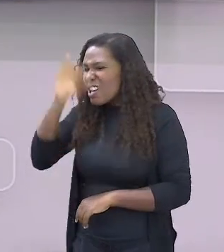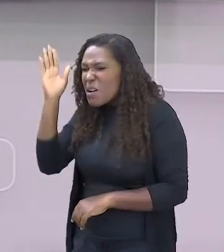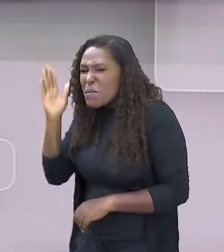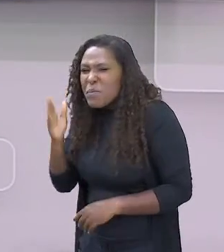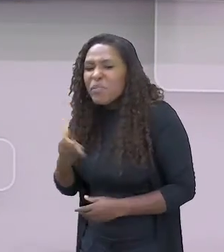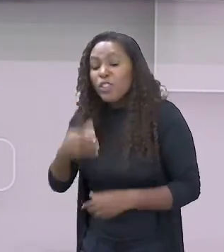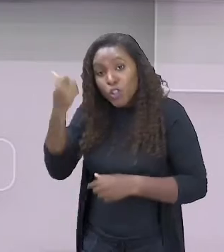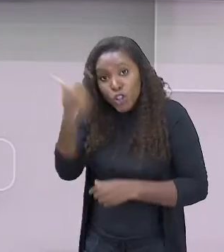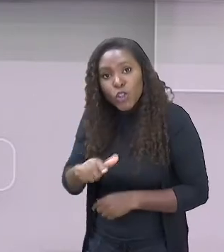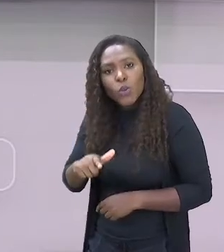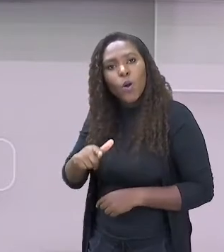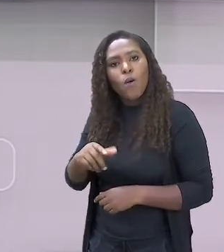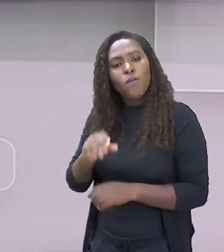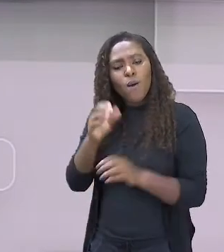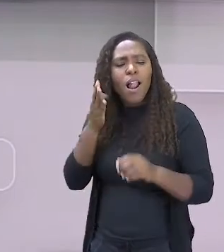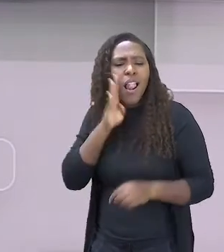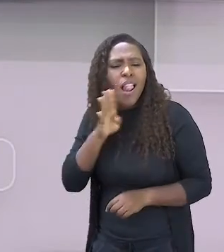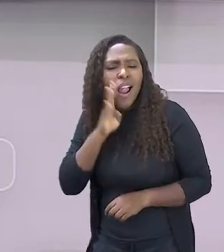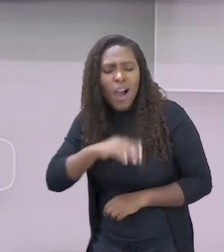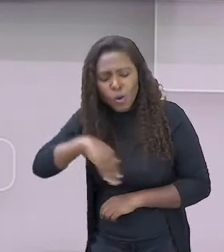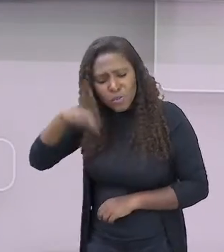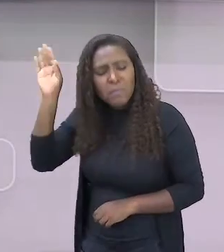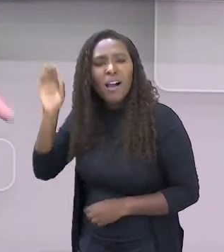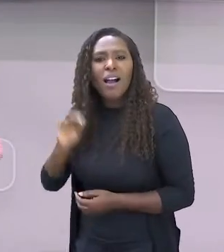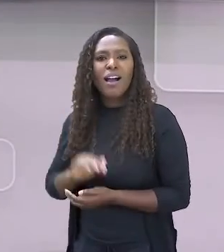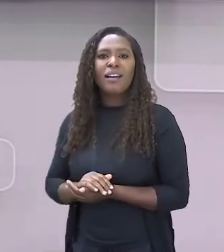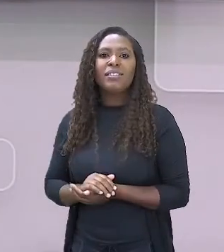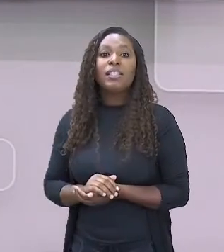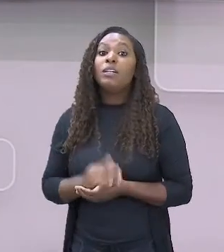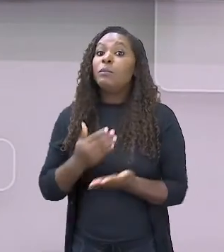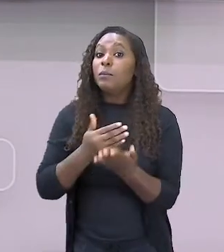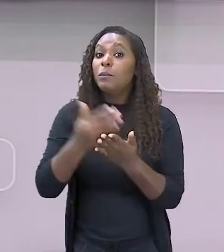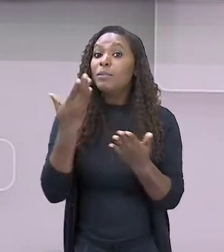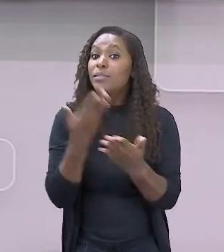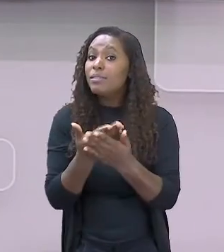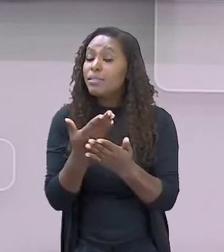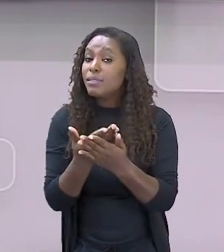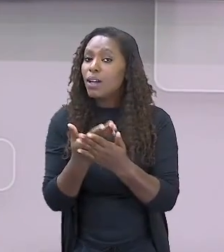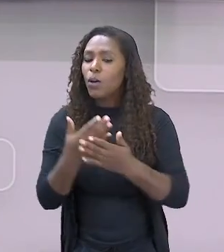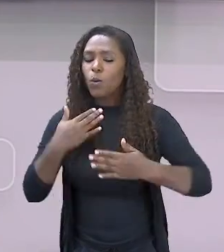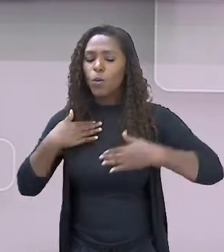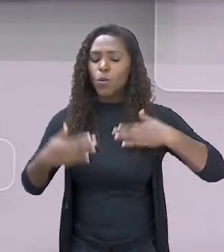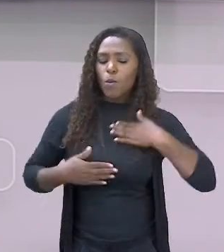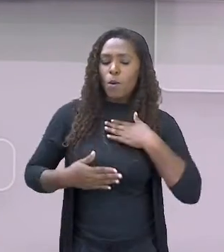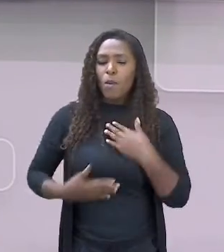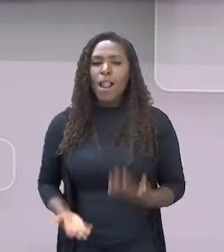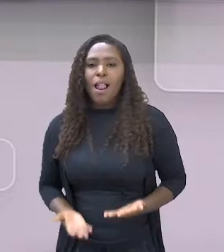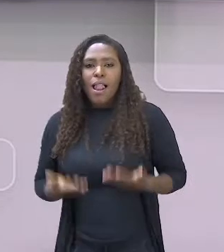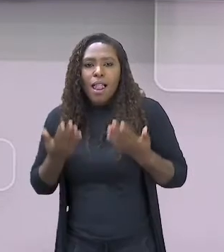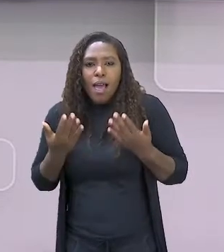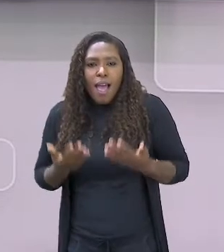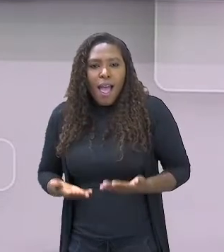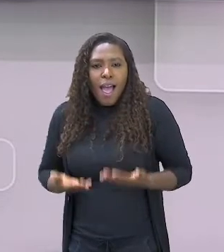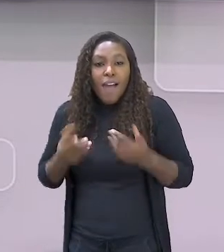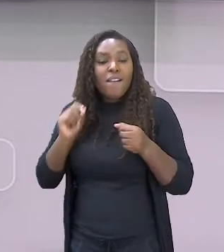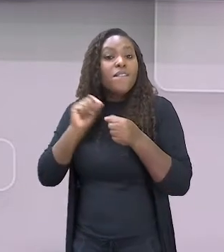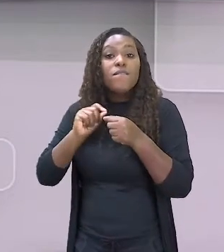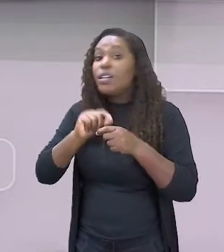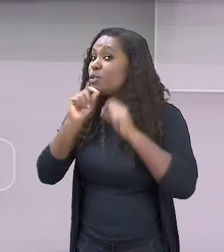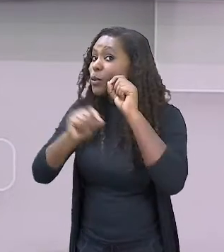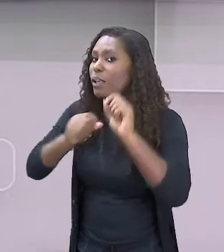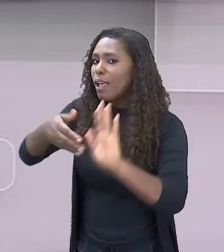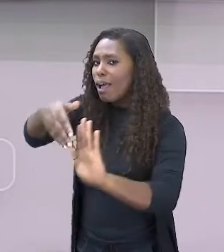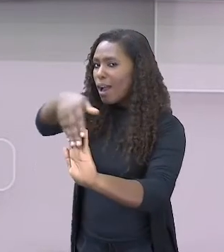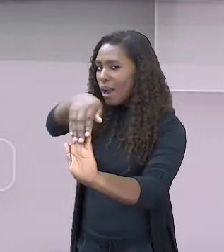E para darmos início a essa aula com um corpo mais leve, mais agradável, vamos lá fazer aquele alongamento que não pode